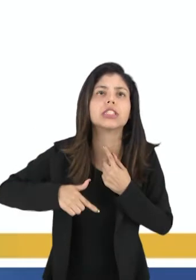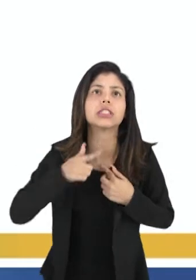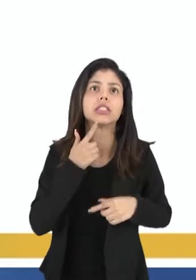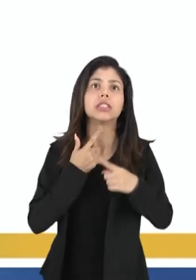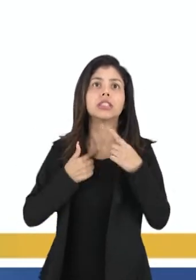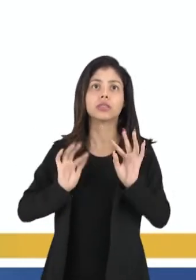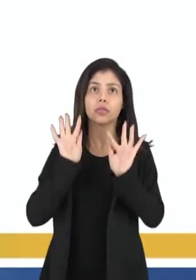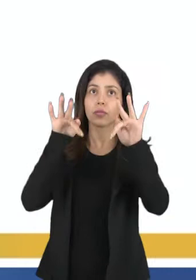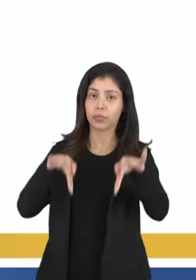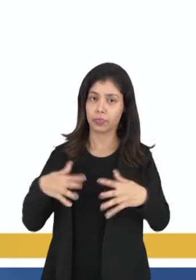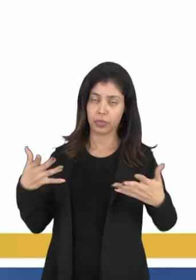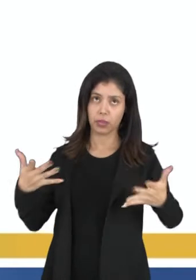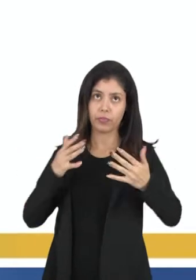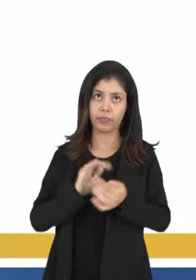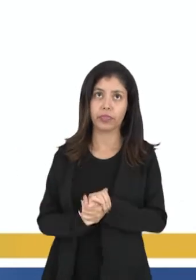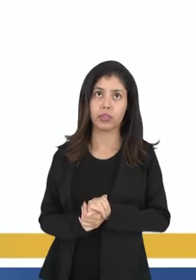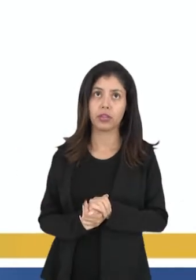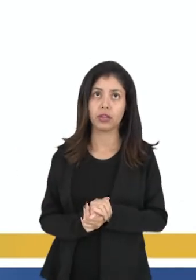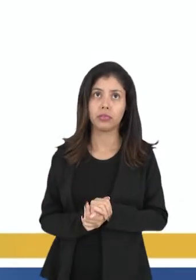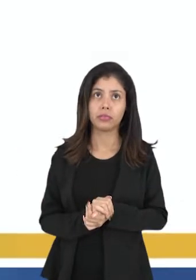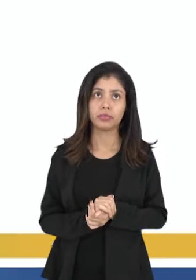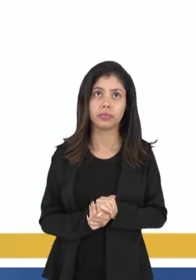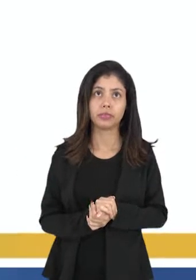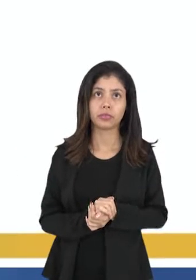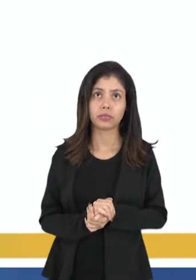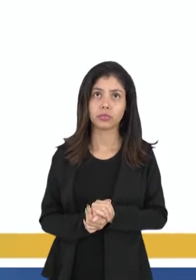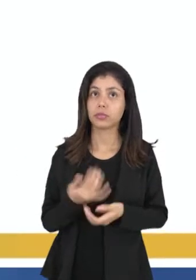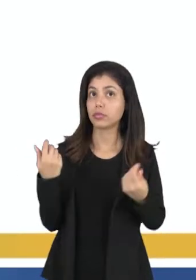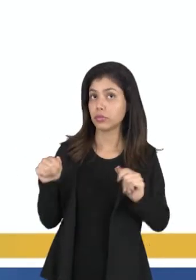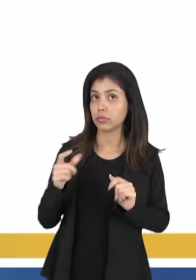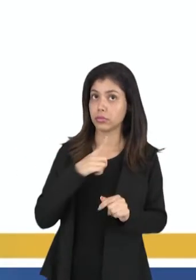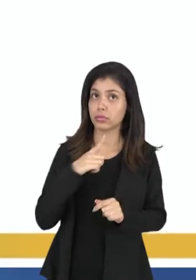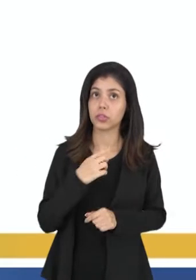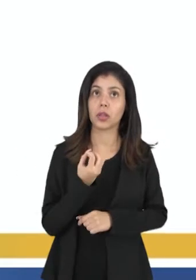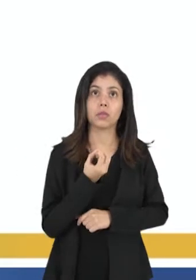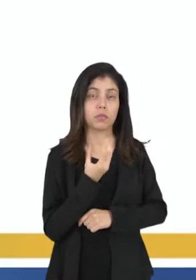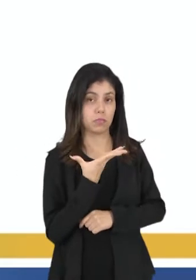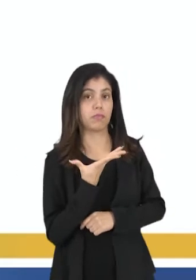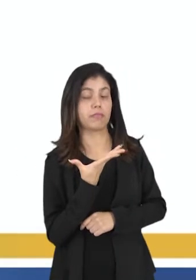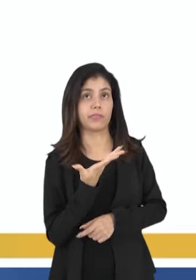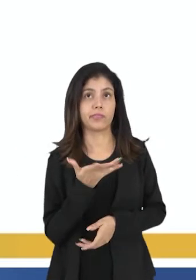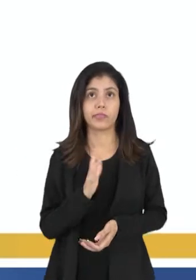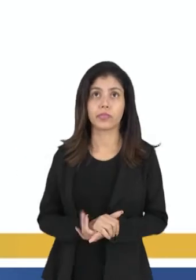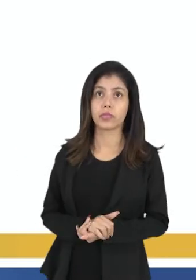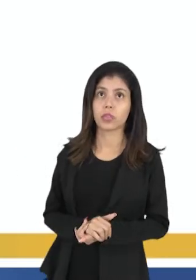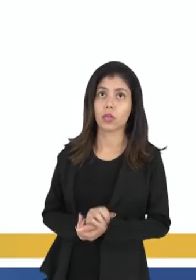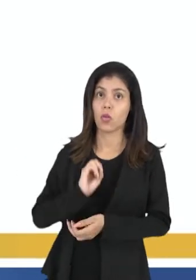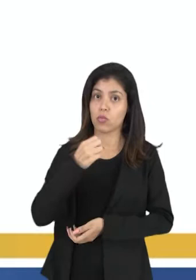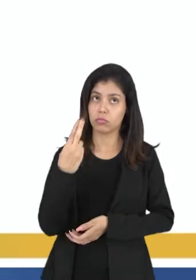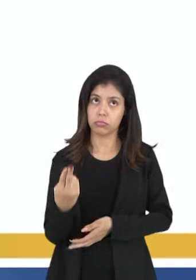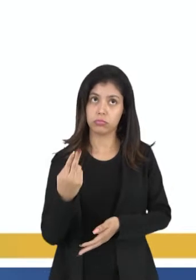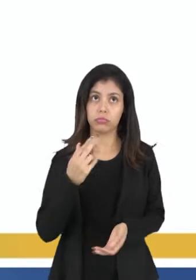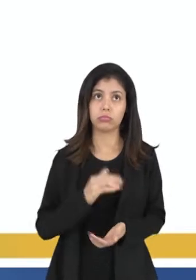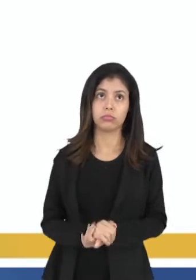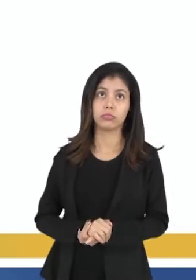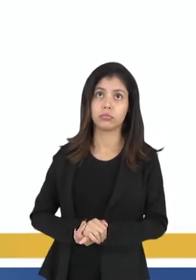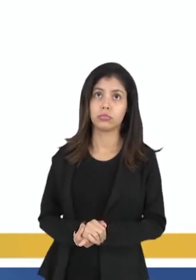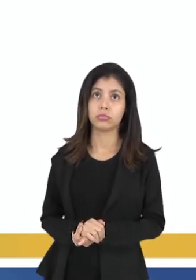desejável no interesse desse fim, evidentemente, tal fim será o bem ou,